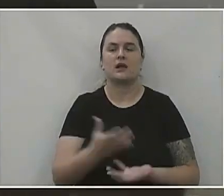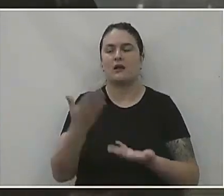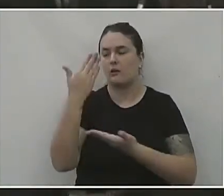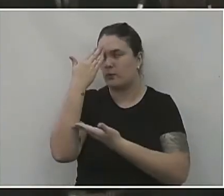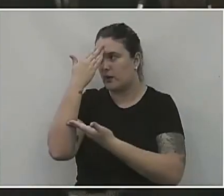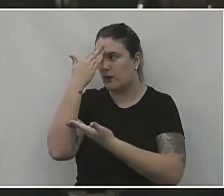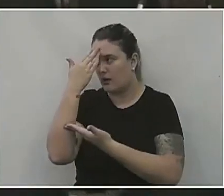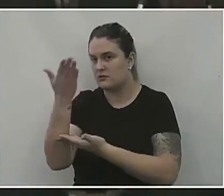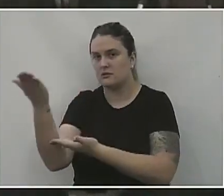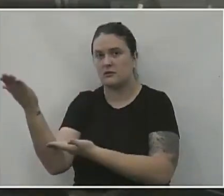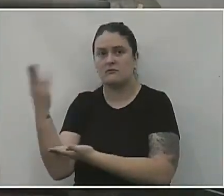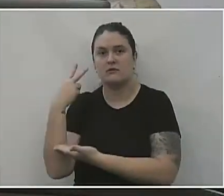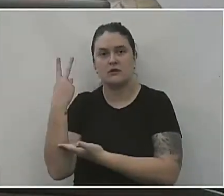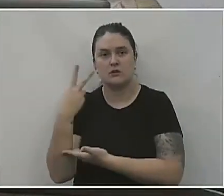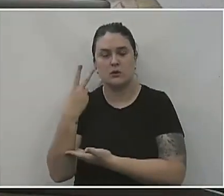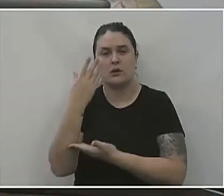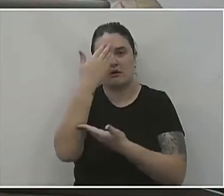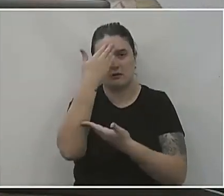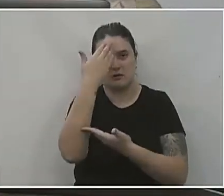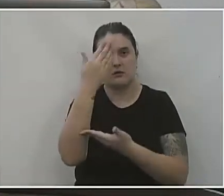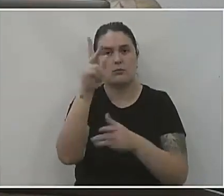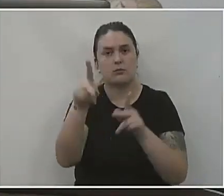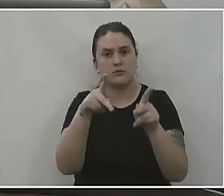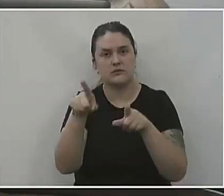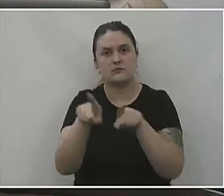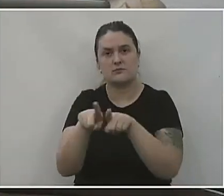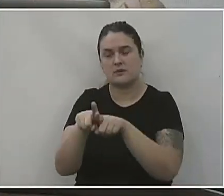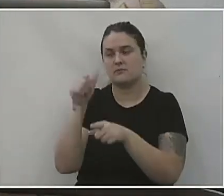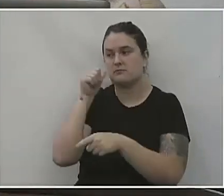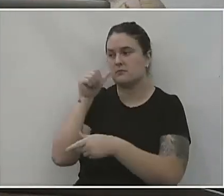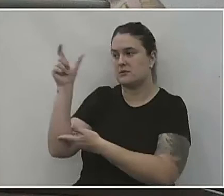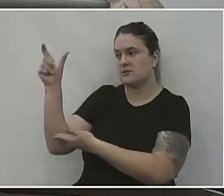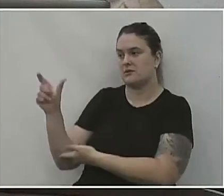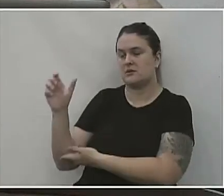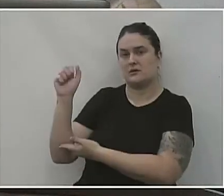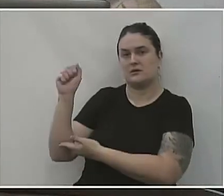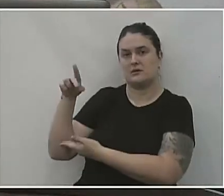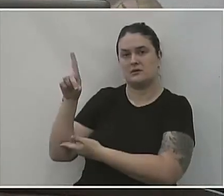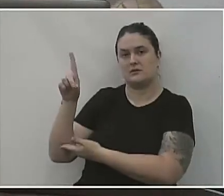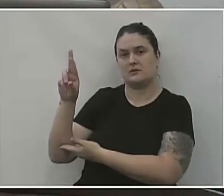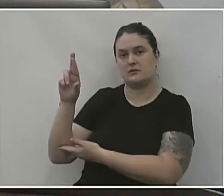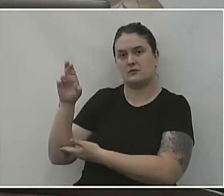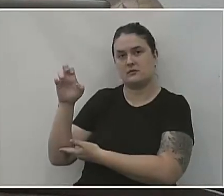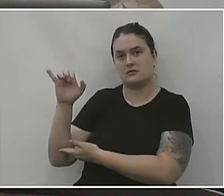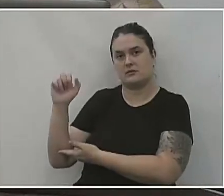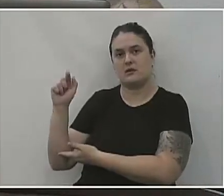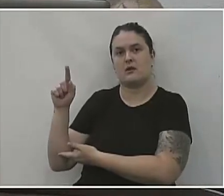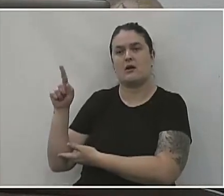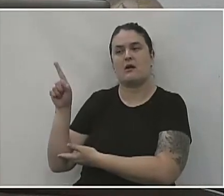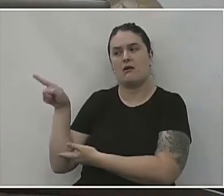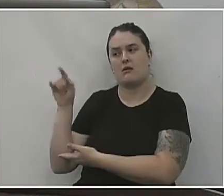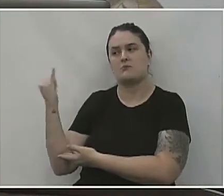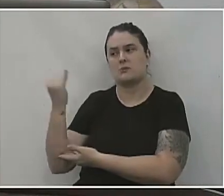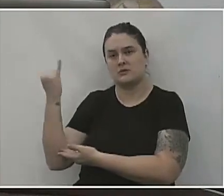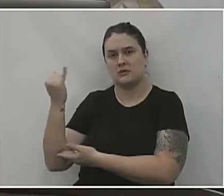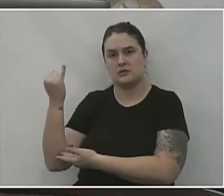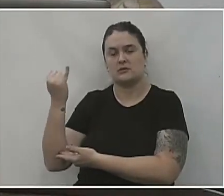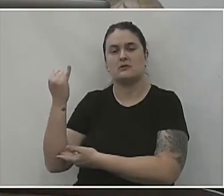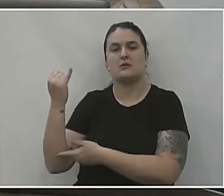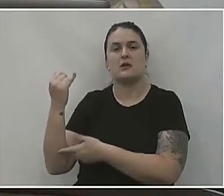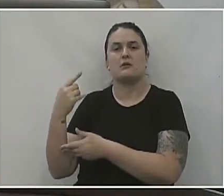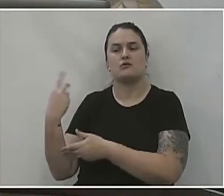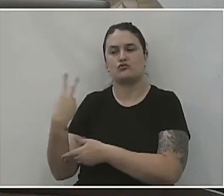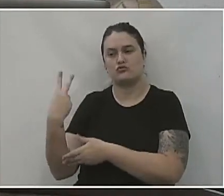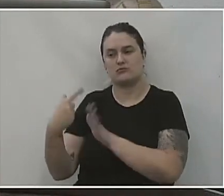vereadores, a toda a população, agradeço também a Andréa, nossa diretora-geral, que foi fundamental para essa apresentação